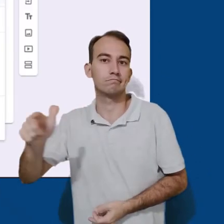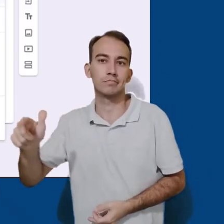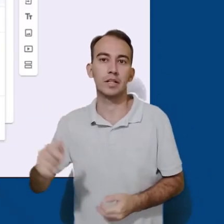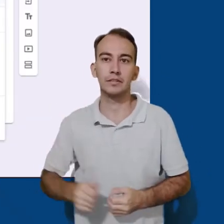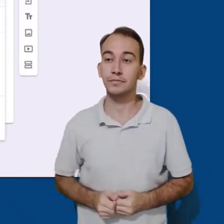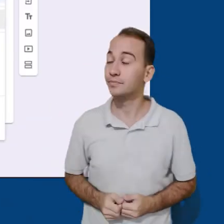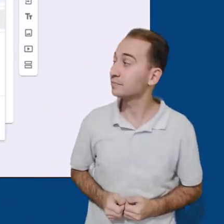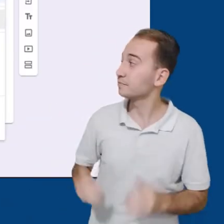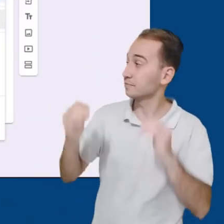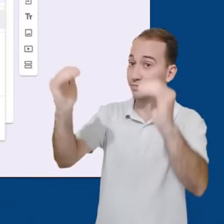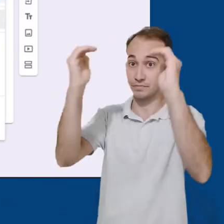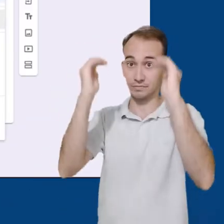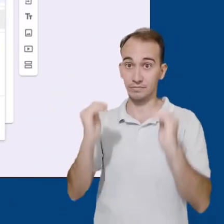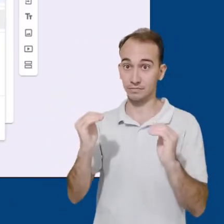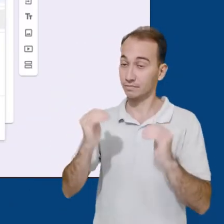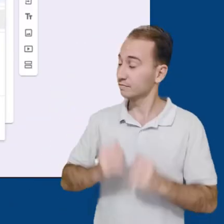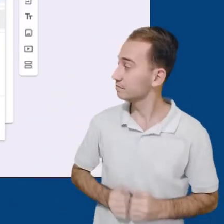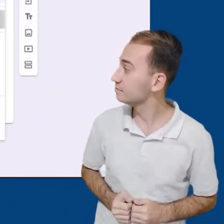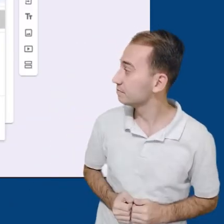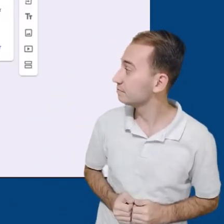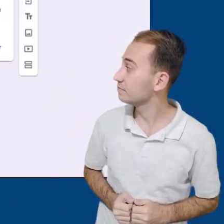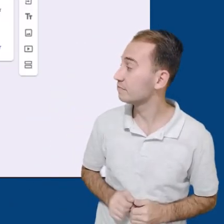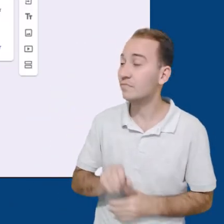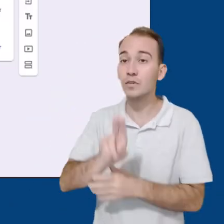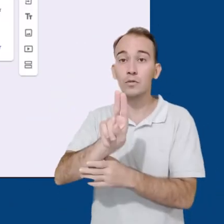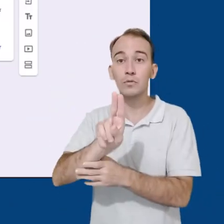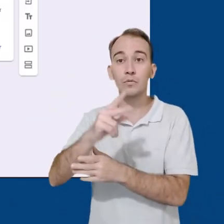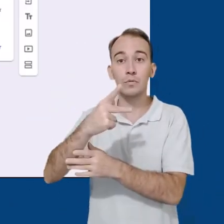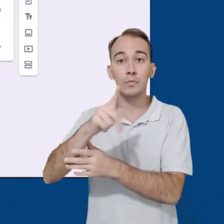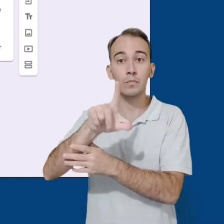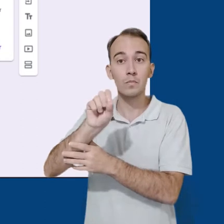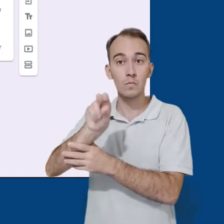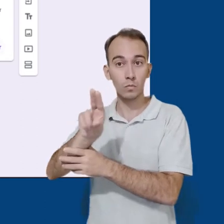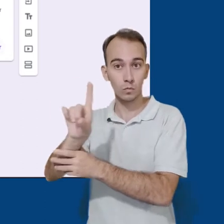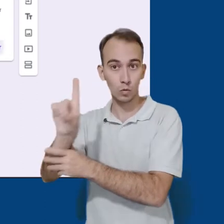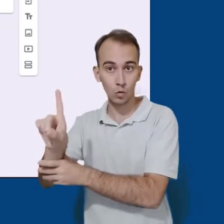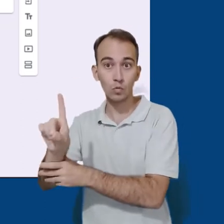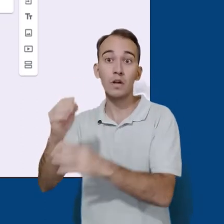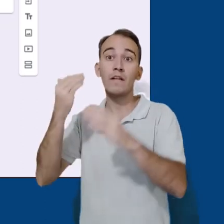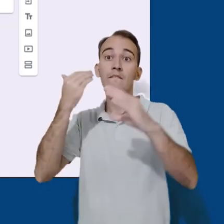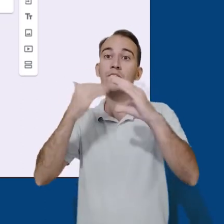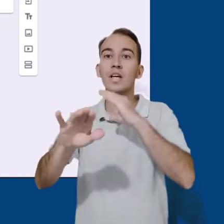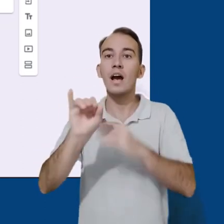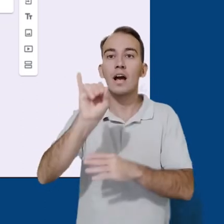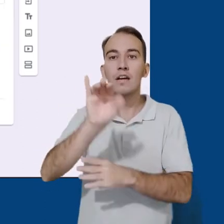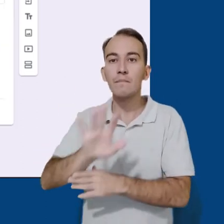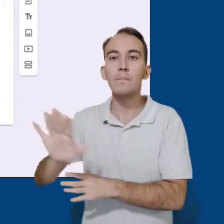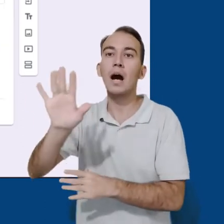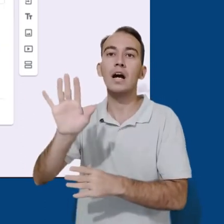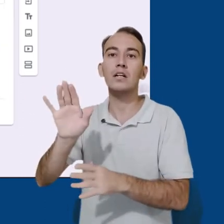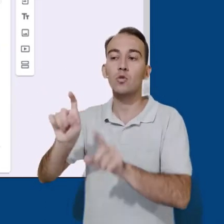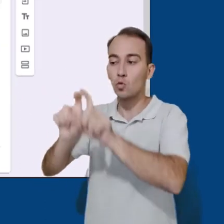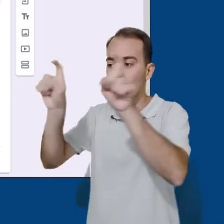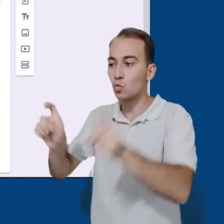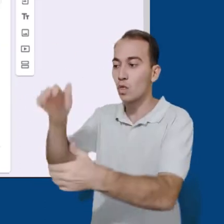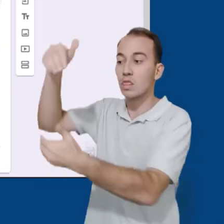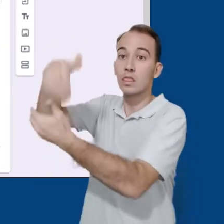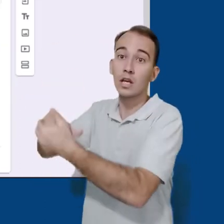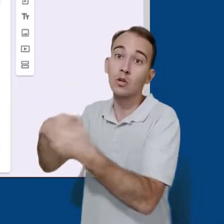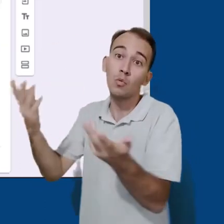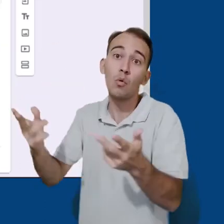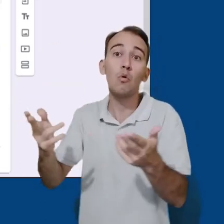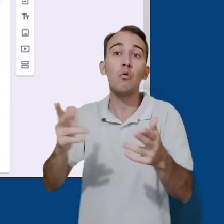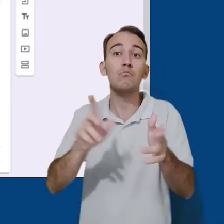A opção de Upload permite o participante enviar arquivos do computador dele ou do Drive. Ao escolher a sua opção,